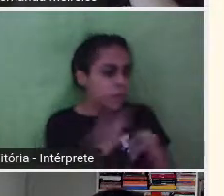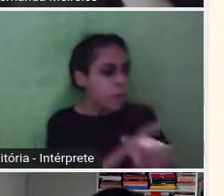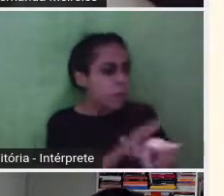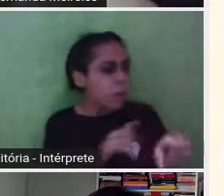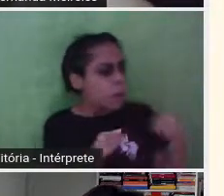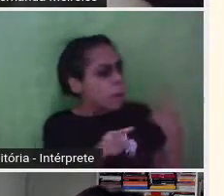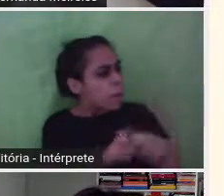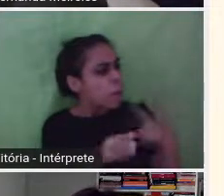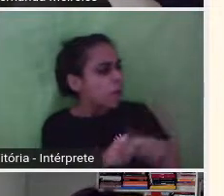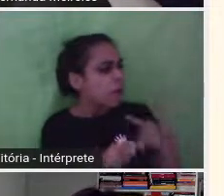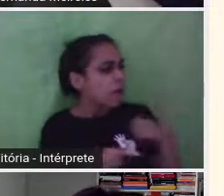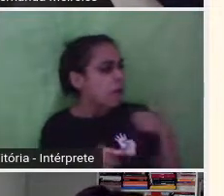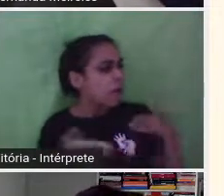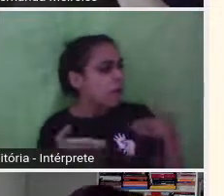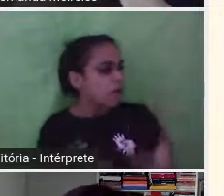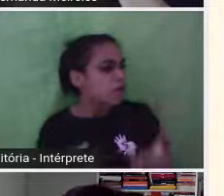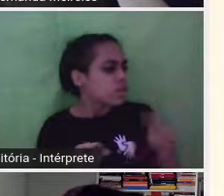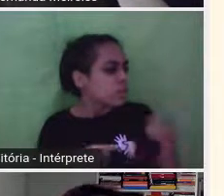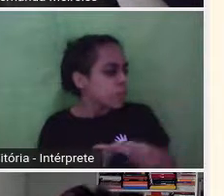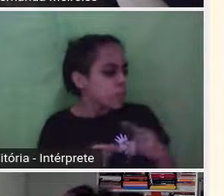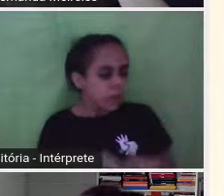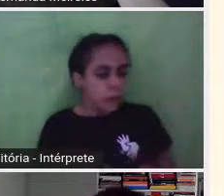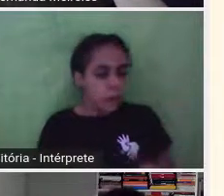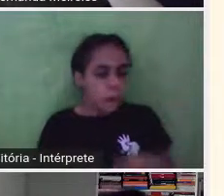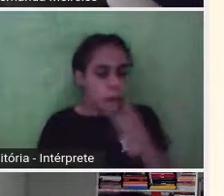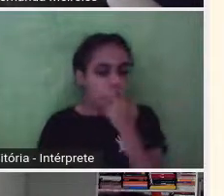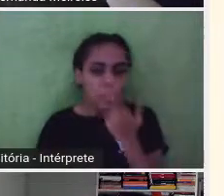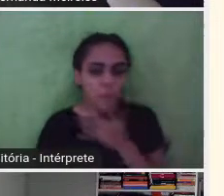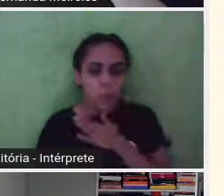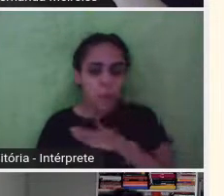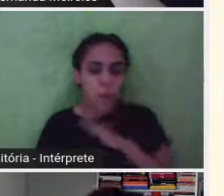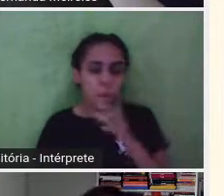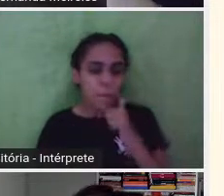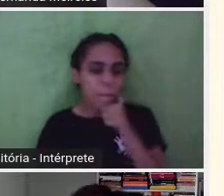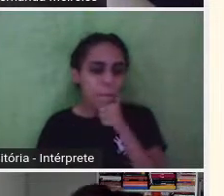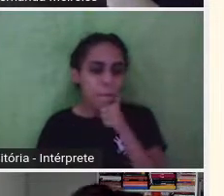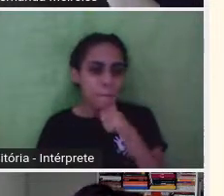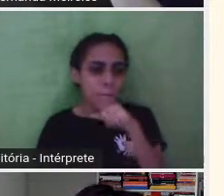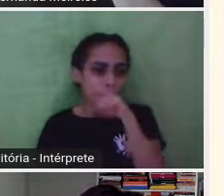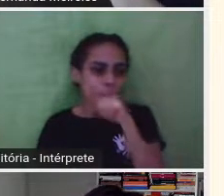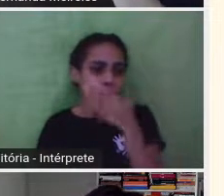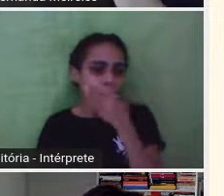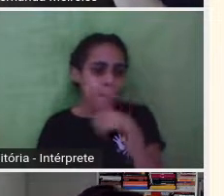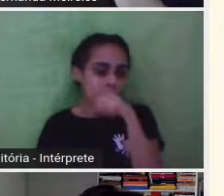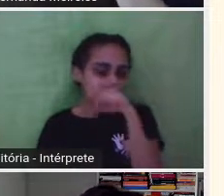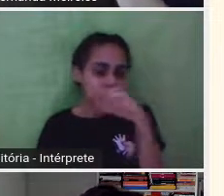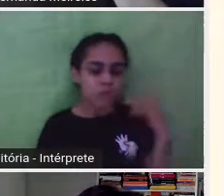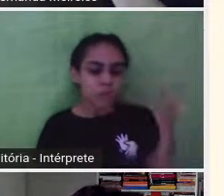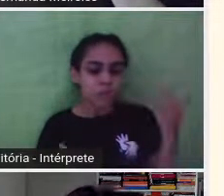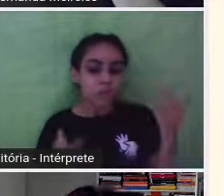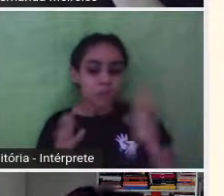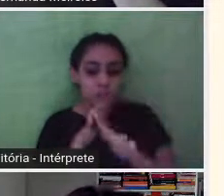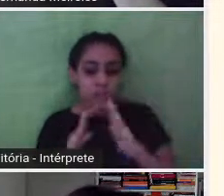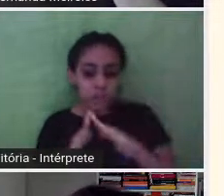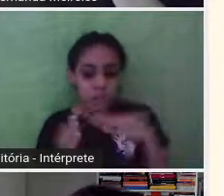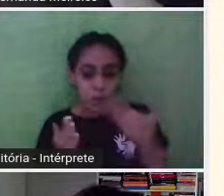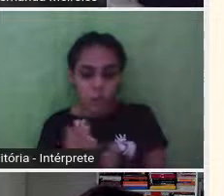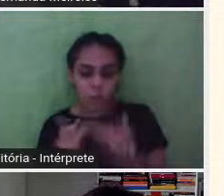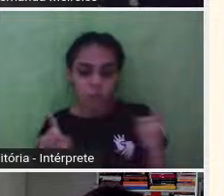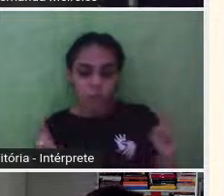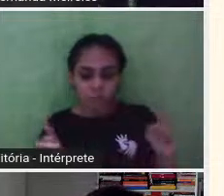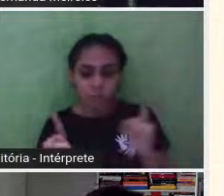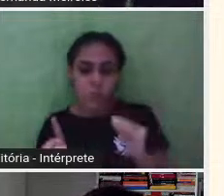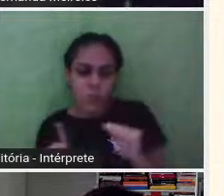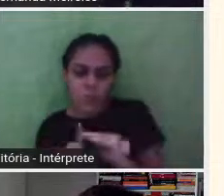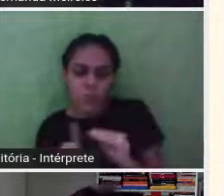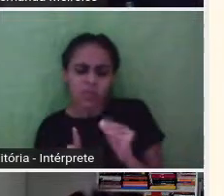dos pais. Não querer que o pai dê o beijo na hora que vai deixar na escola, pede pra deixar lá na esquina, pra ele ir sozinho